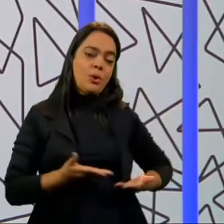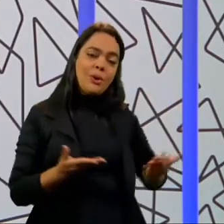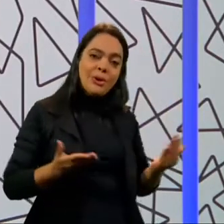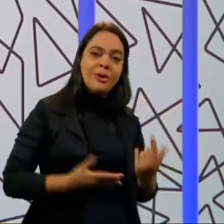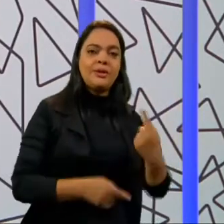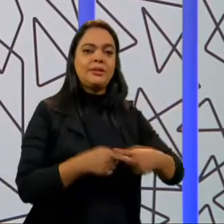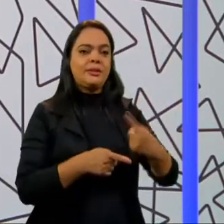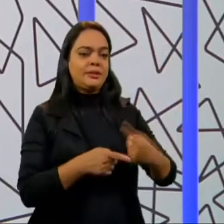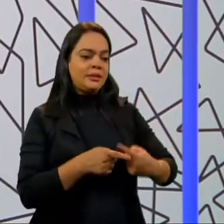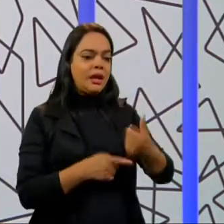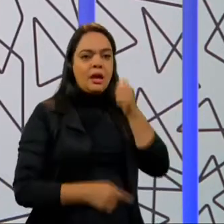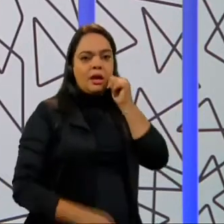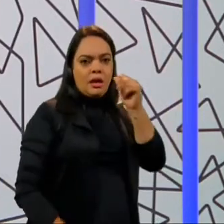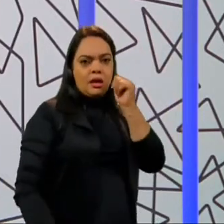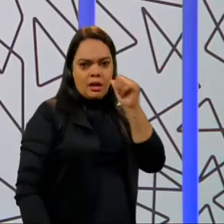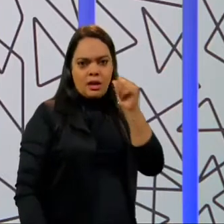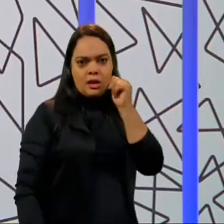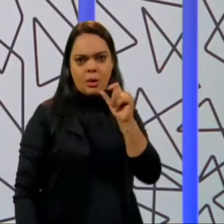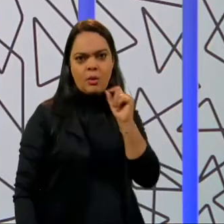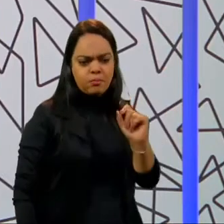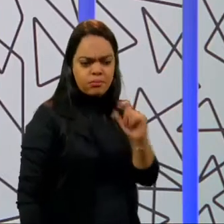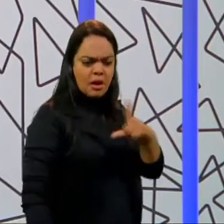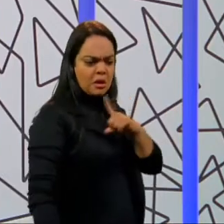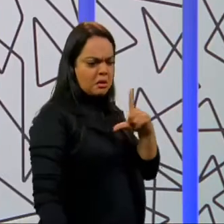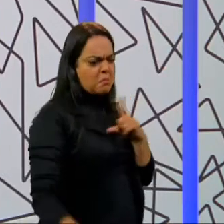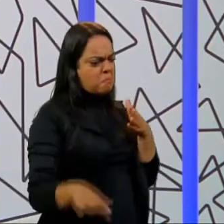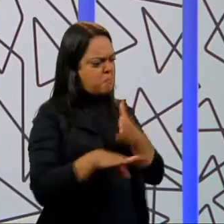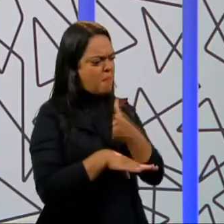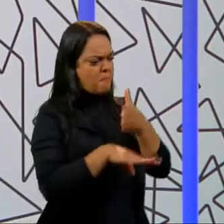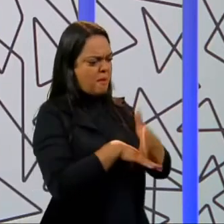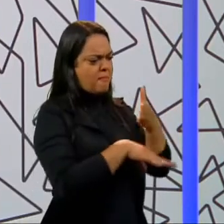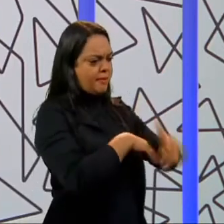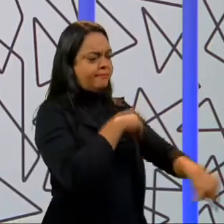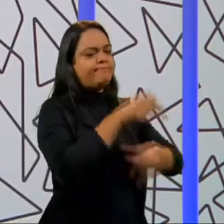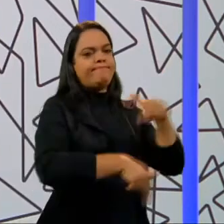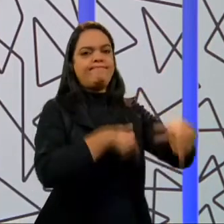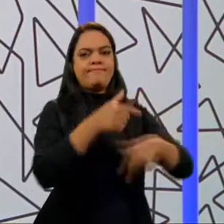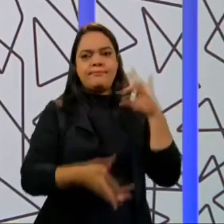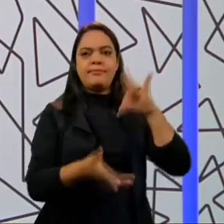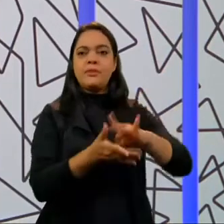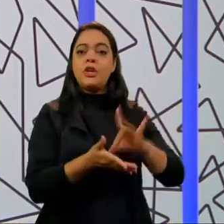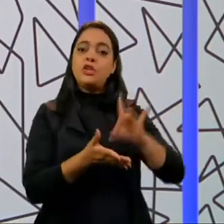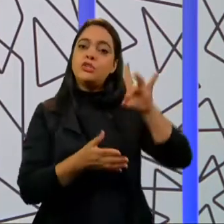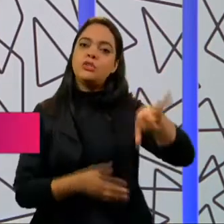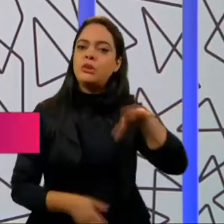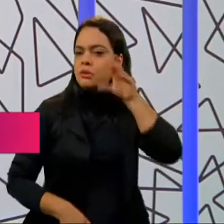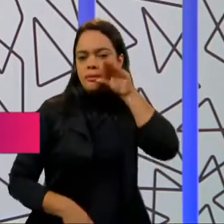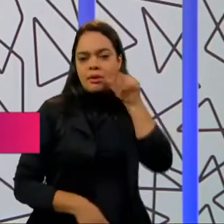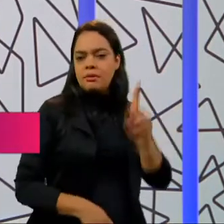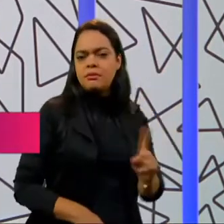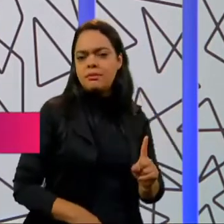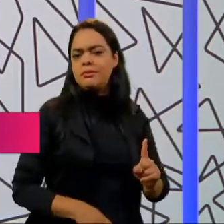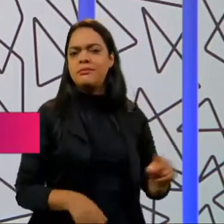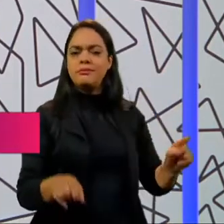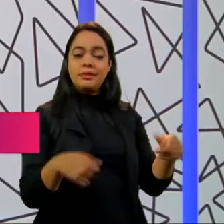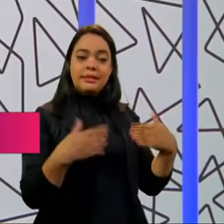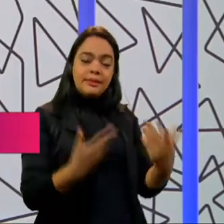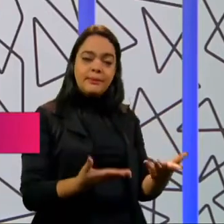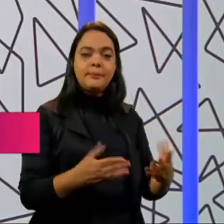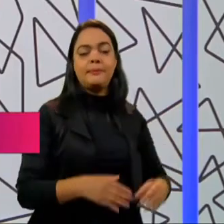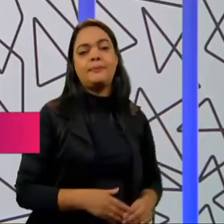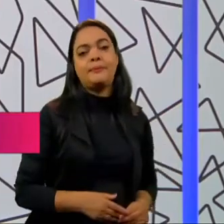onde as mulheres têm se inserido em diversas áreas do mercado de trabalho, não só no serviço doméstico e com isso,